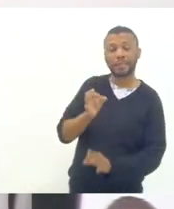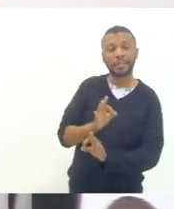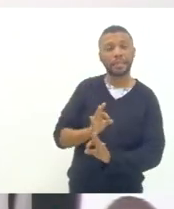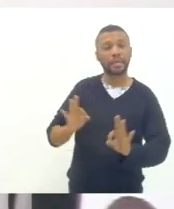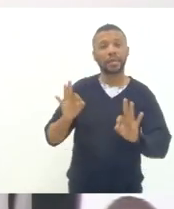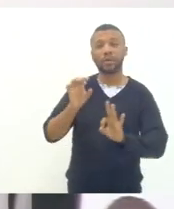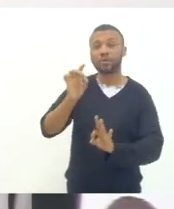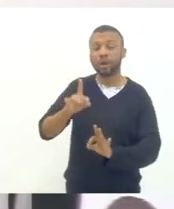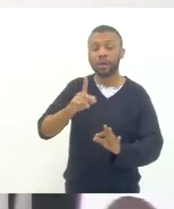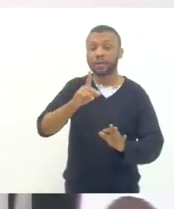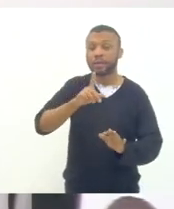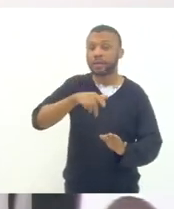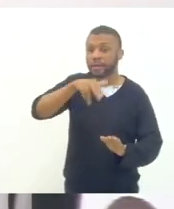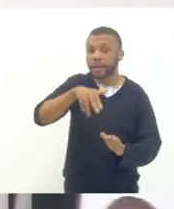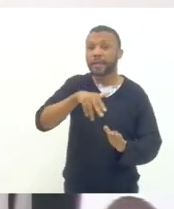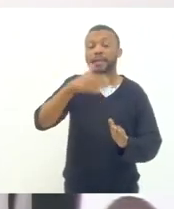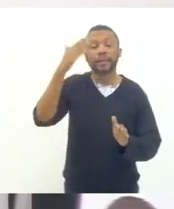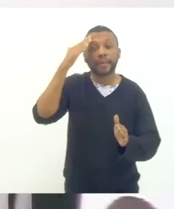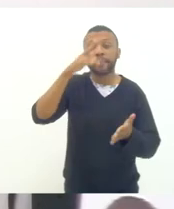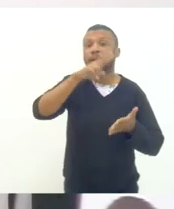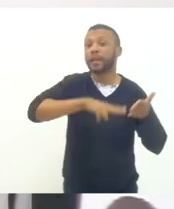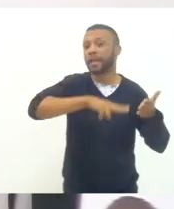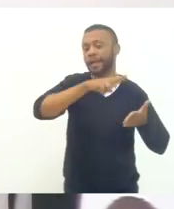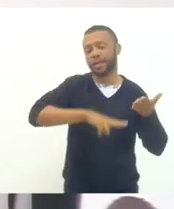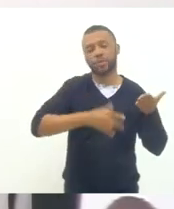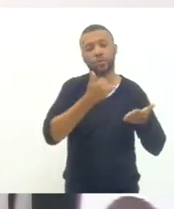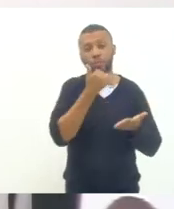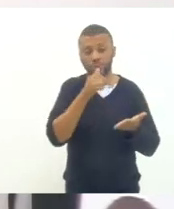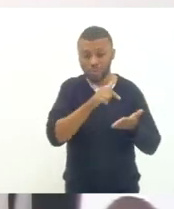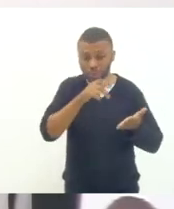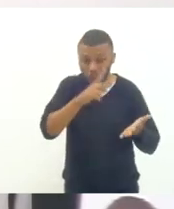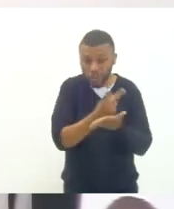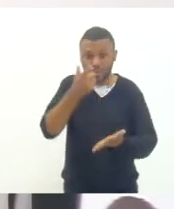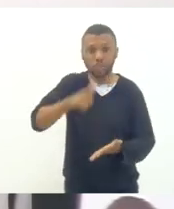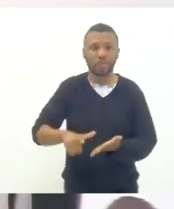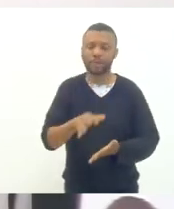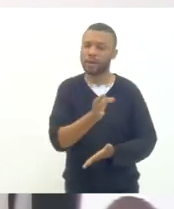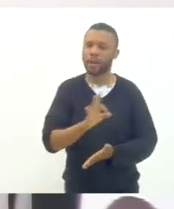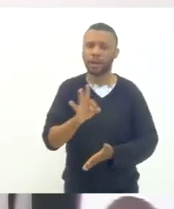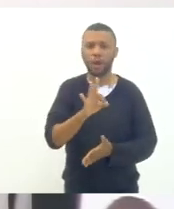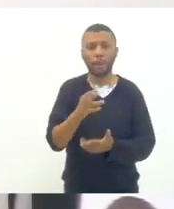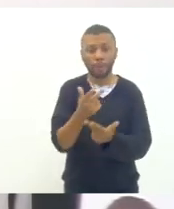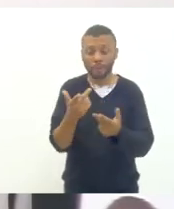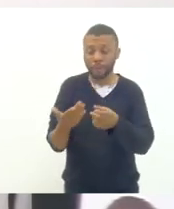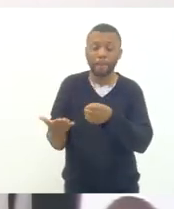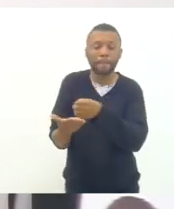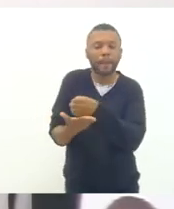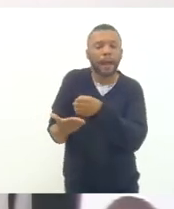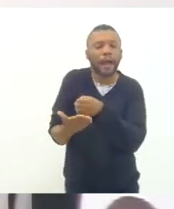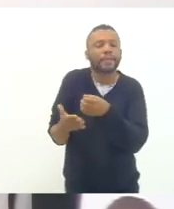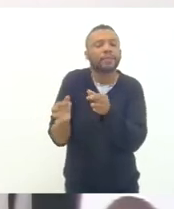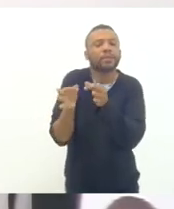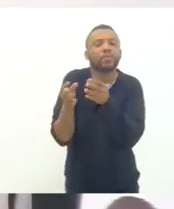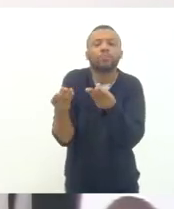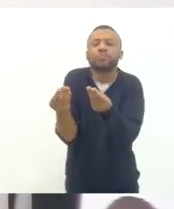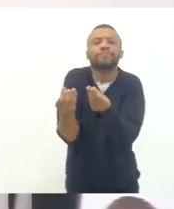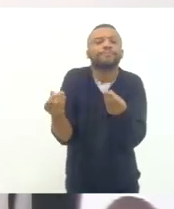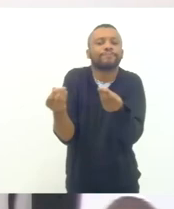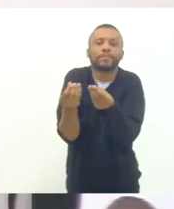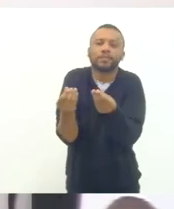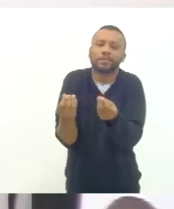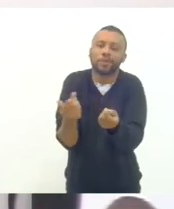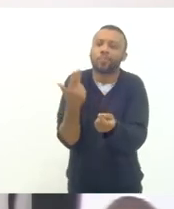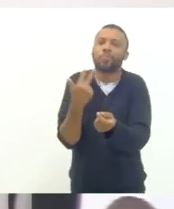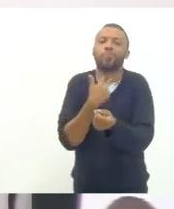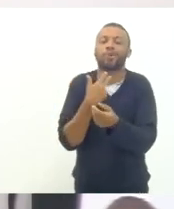de quem sabe ler isso não pode se repetir algo tão essencial não pode ser deixado de mão é